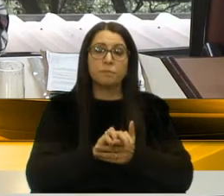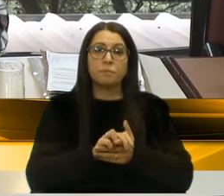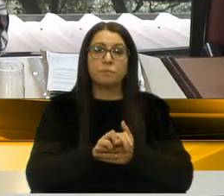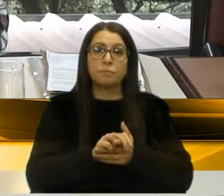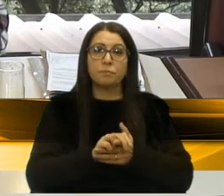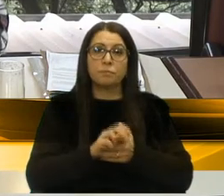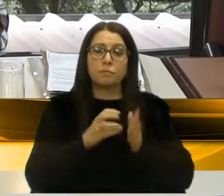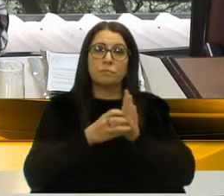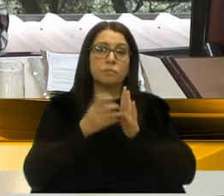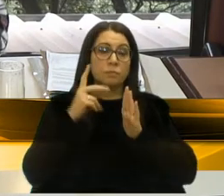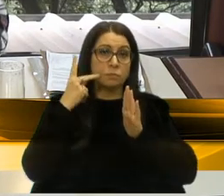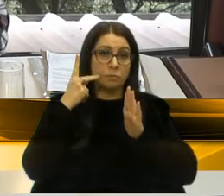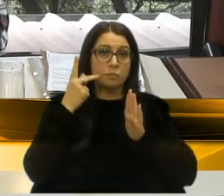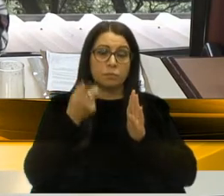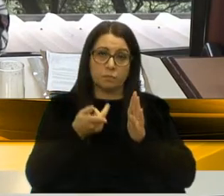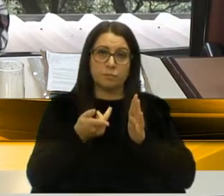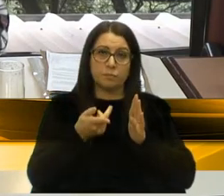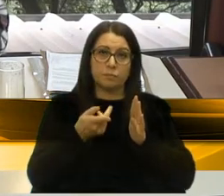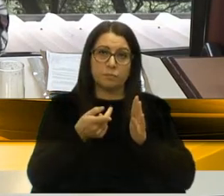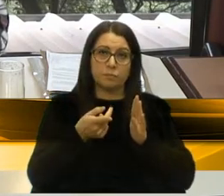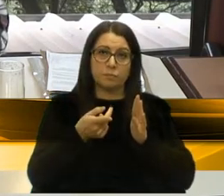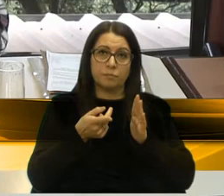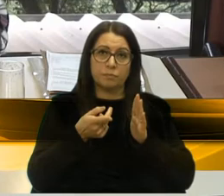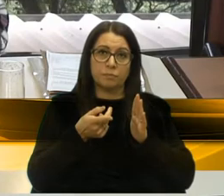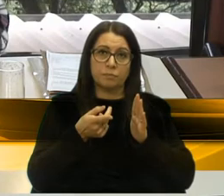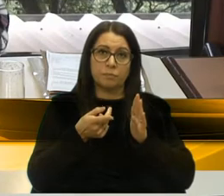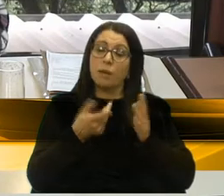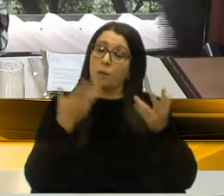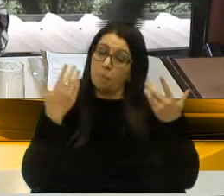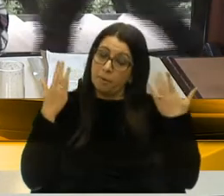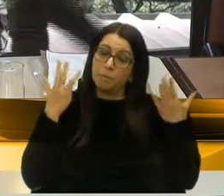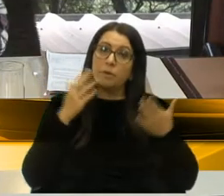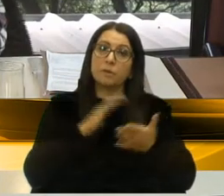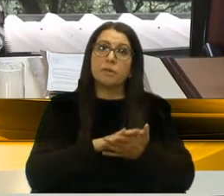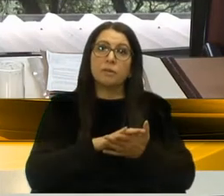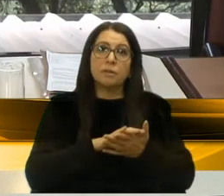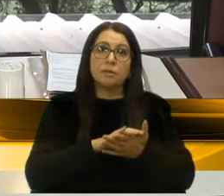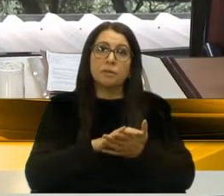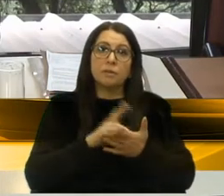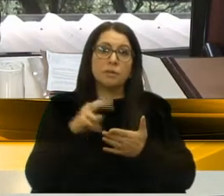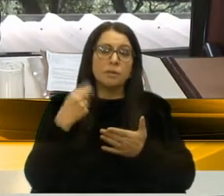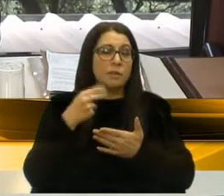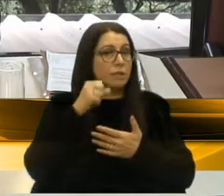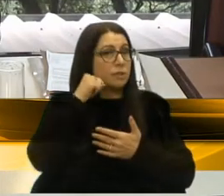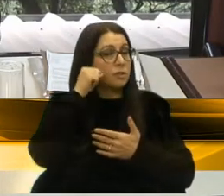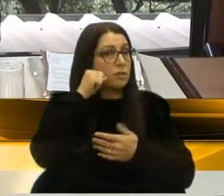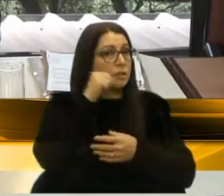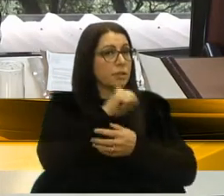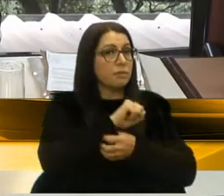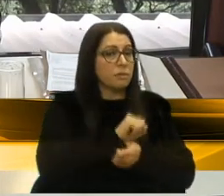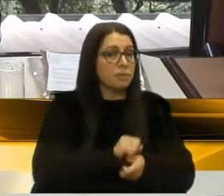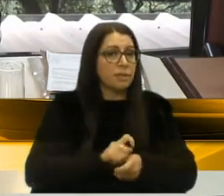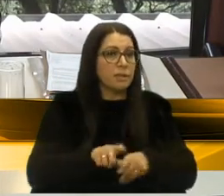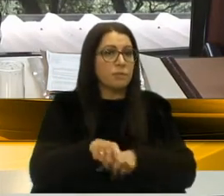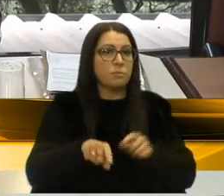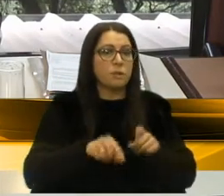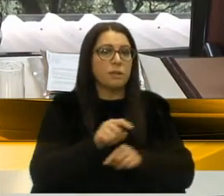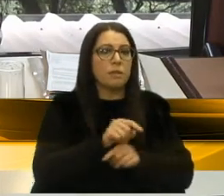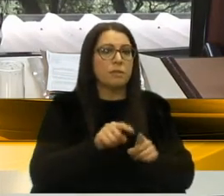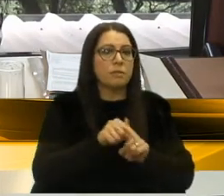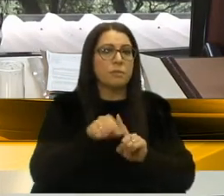partido está de parabéns com esse nosso senador, sim, por causa que o Luiz Carlos Lais está